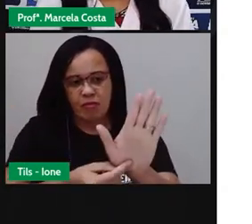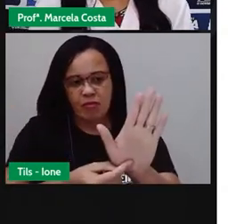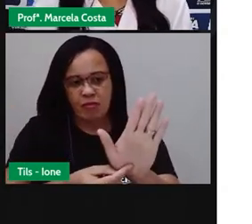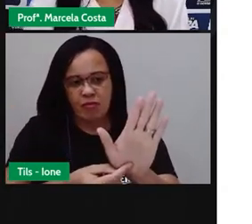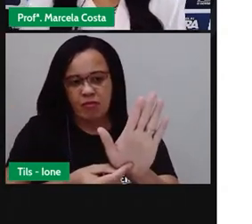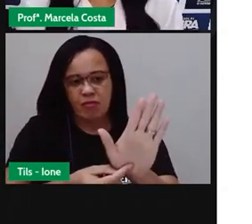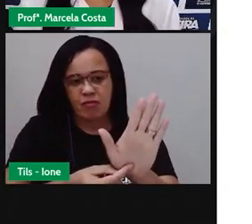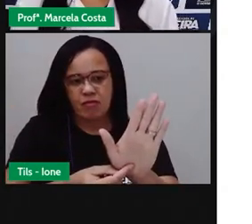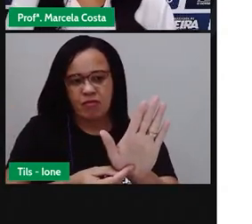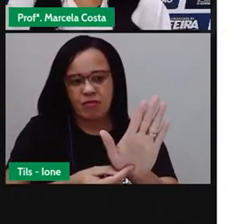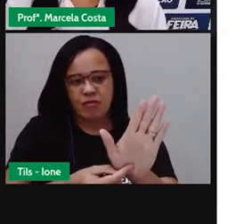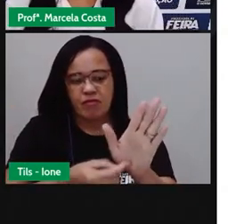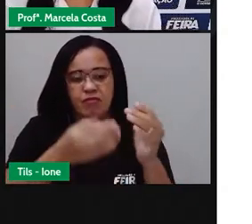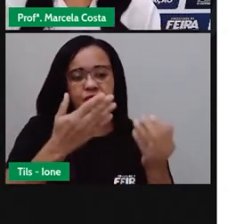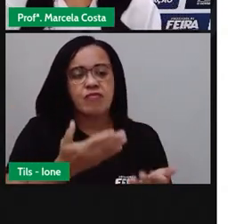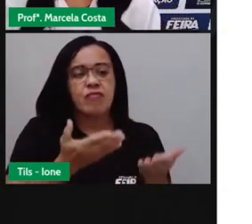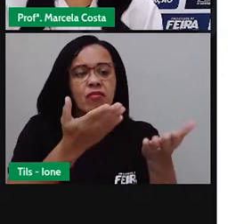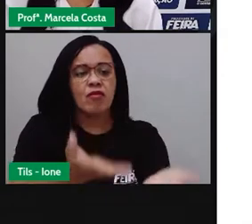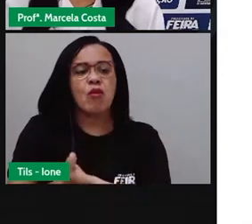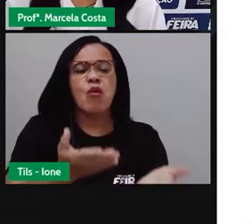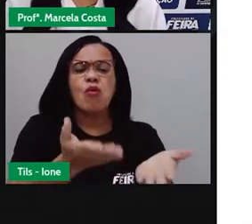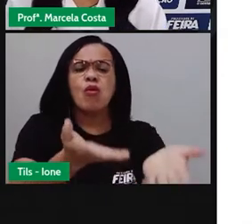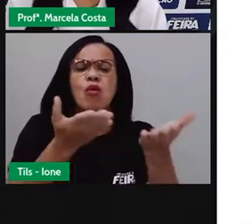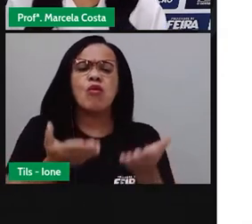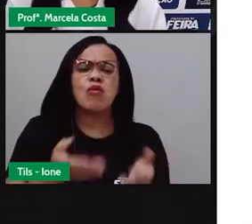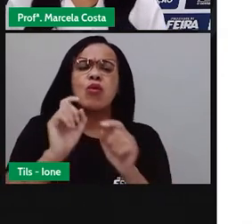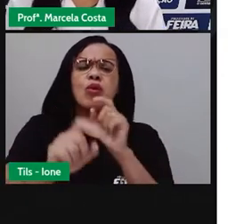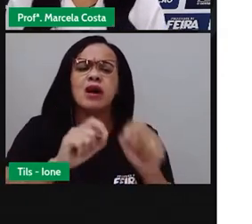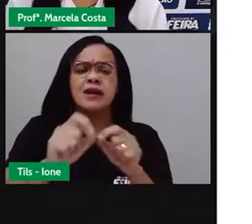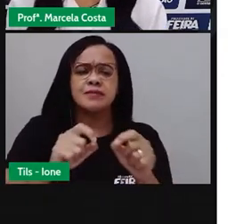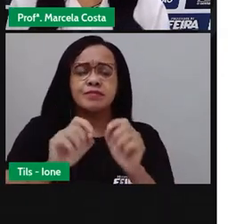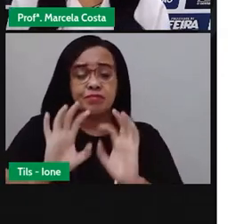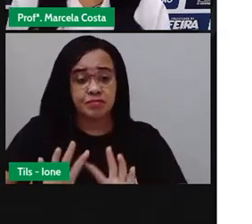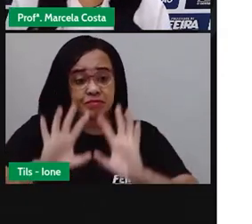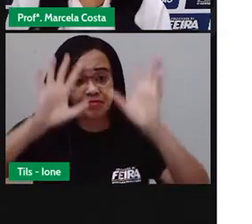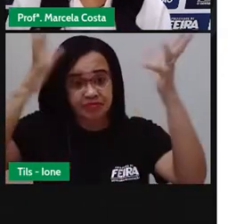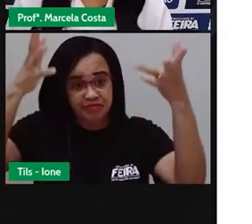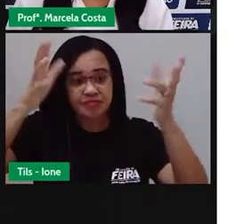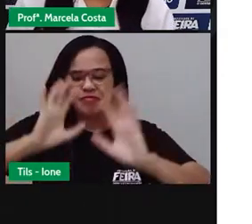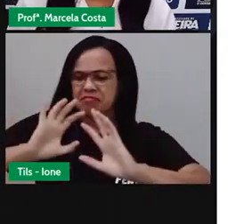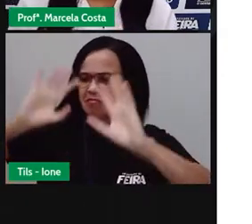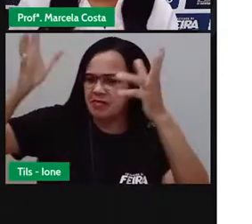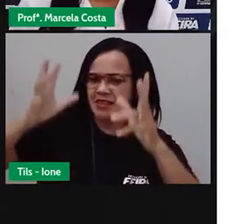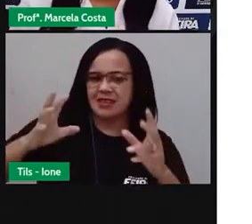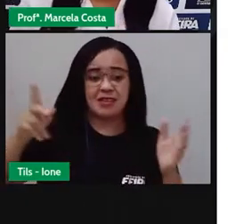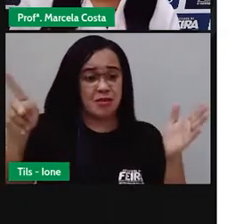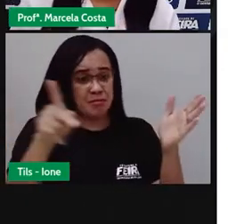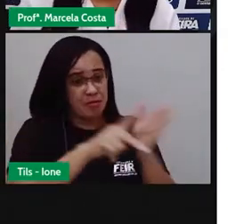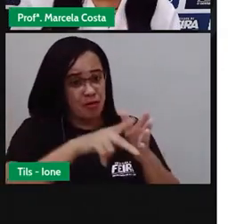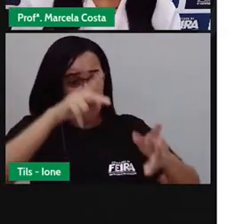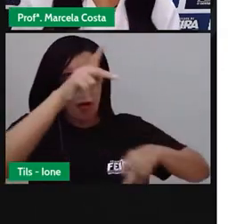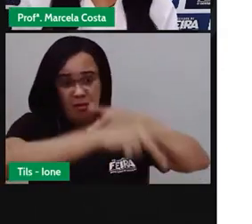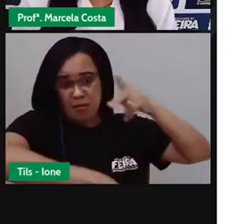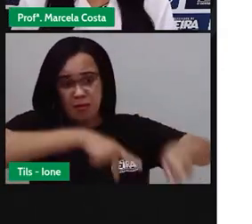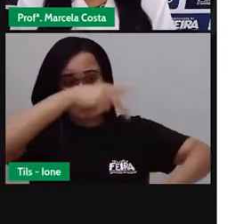convite. Quero mostrar pra vocês algumas festas populares da região nordeste.